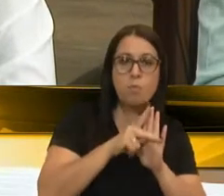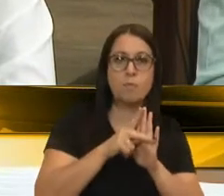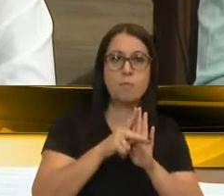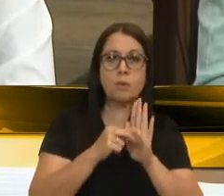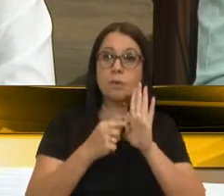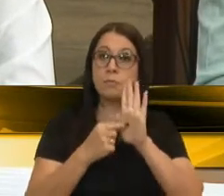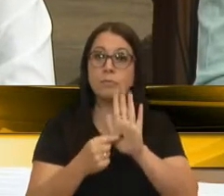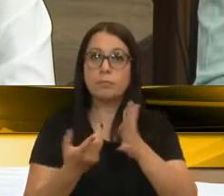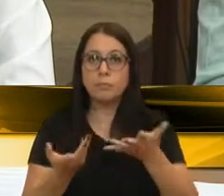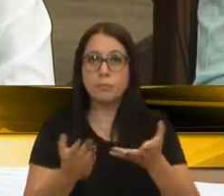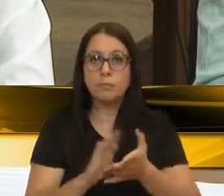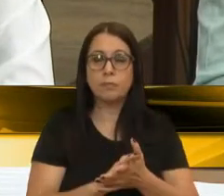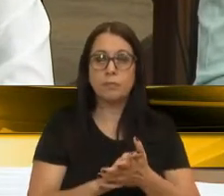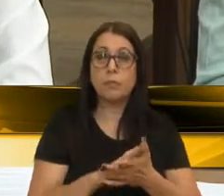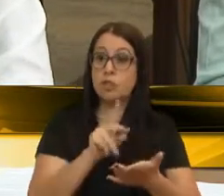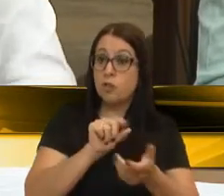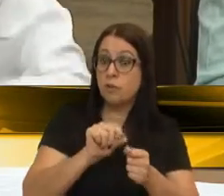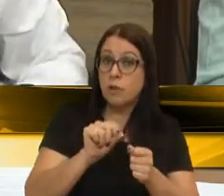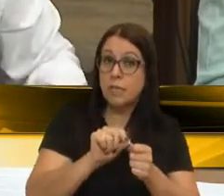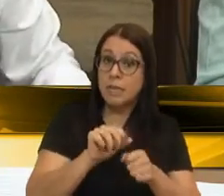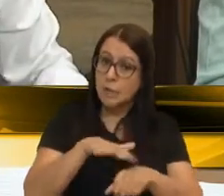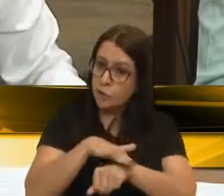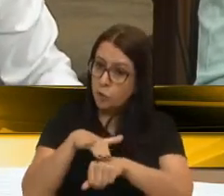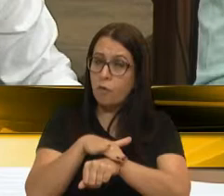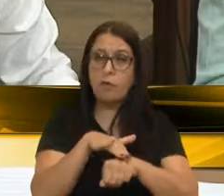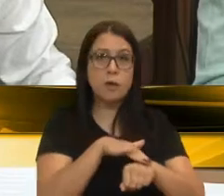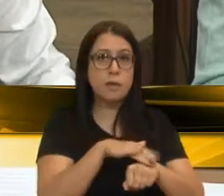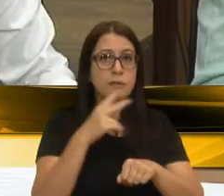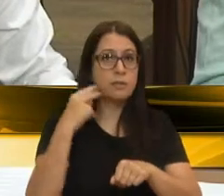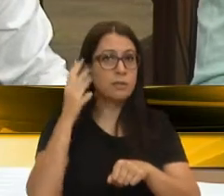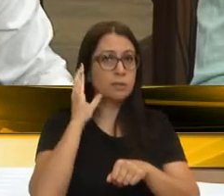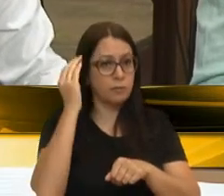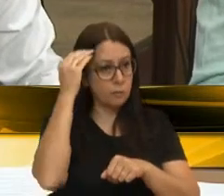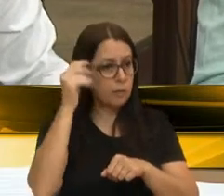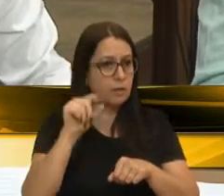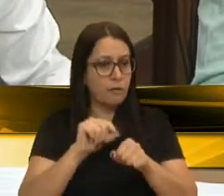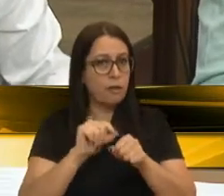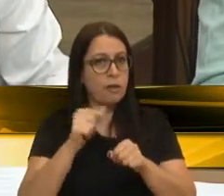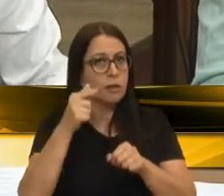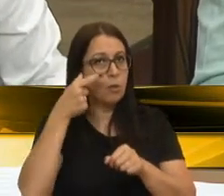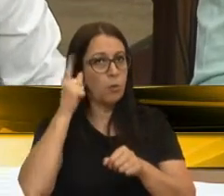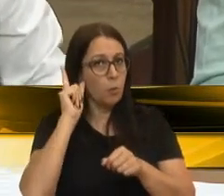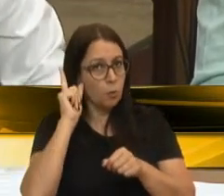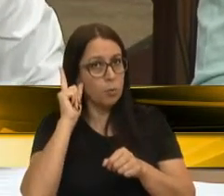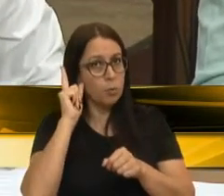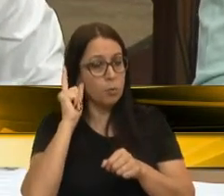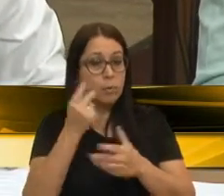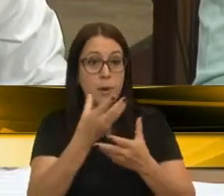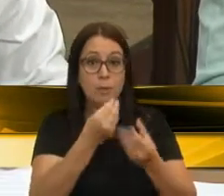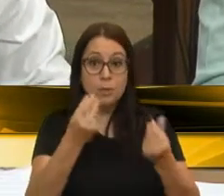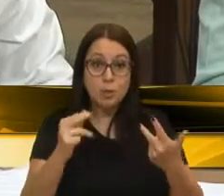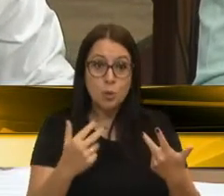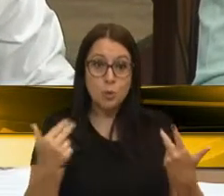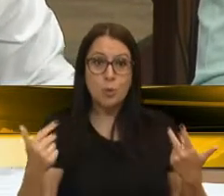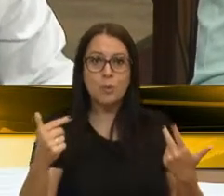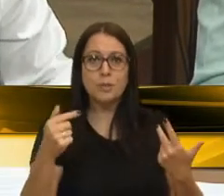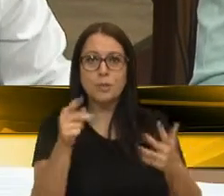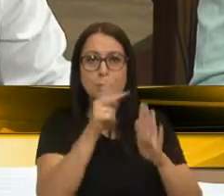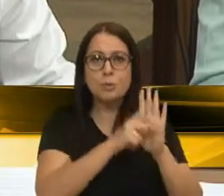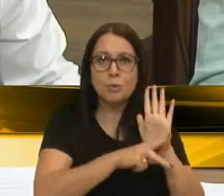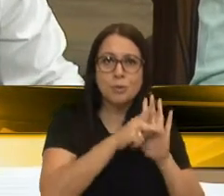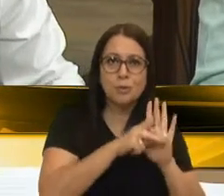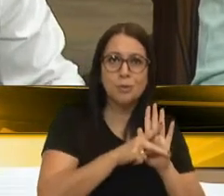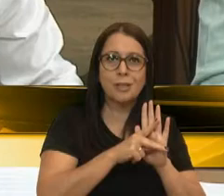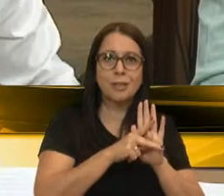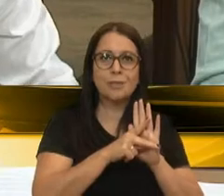indicar, de fazer essa conversa, vereador Filipe, que foi realizada ontem, para que muitas situações nesses projetos que